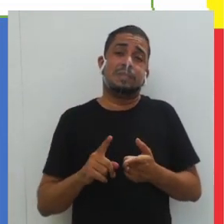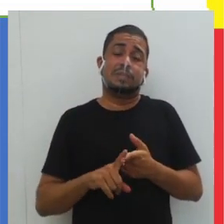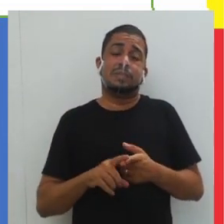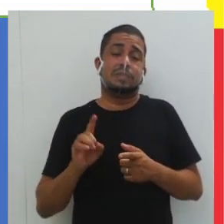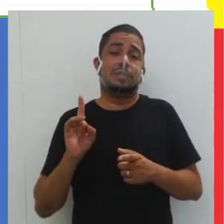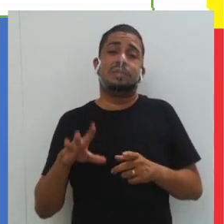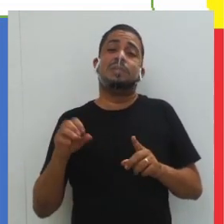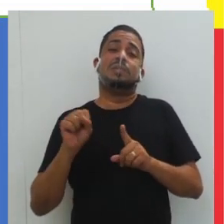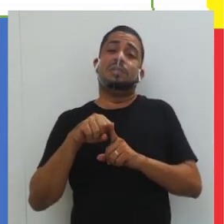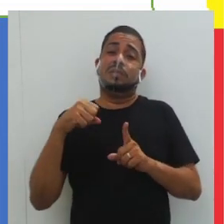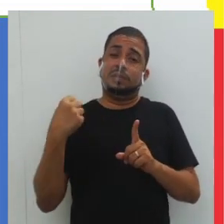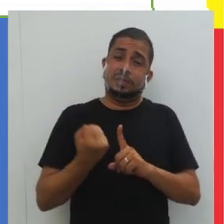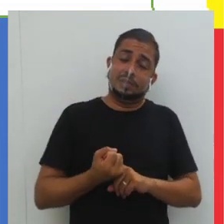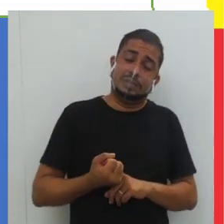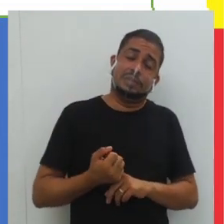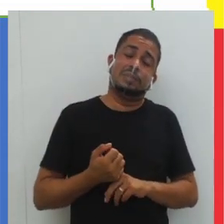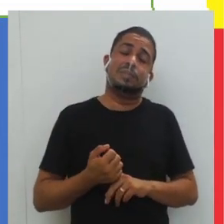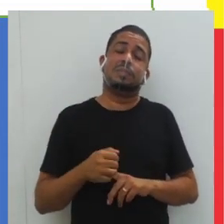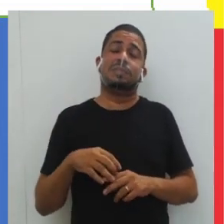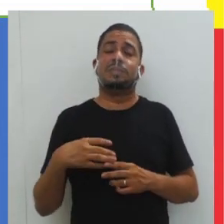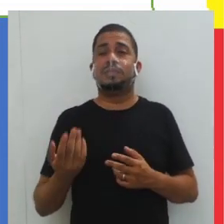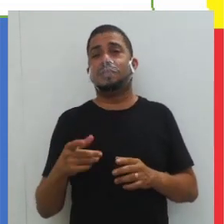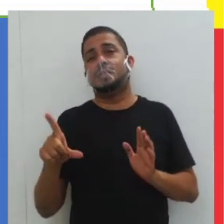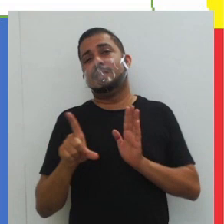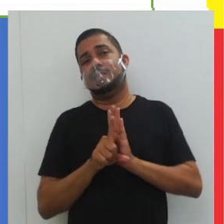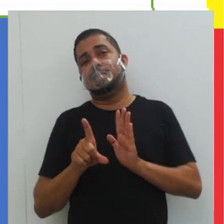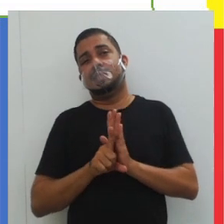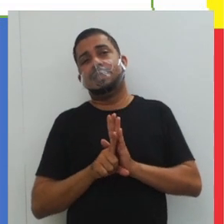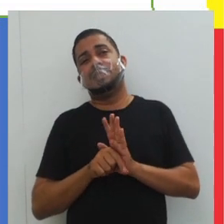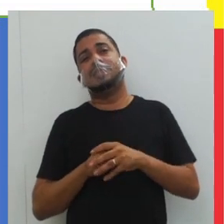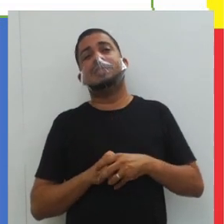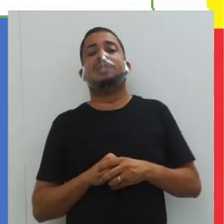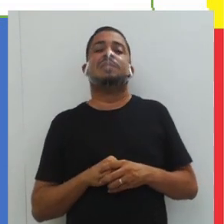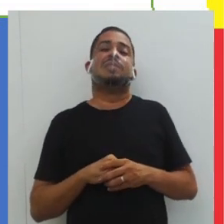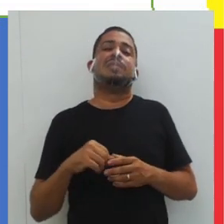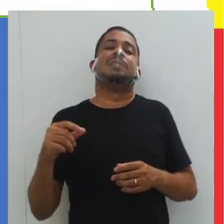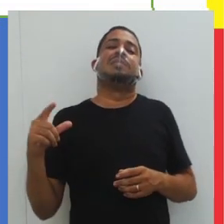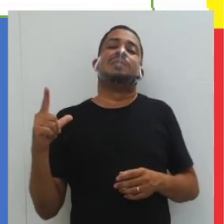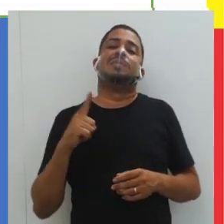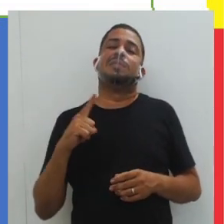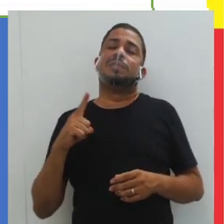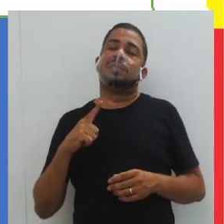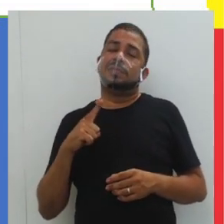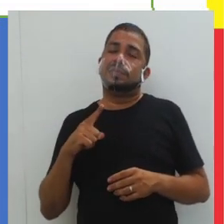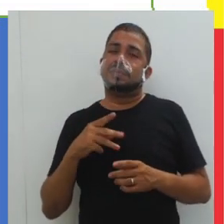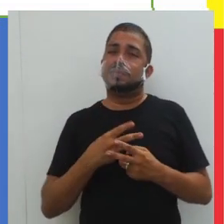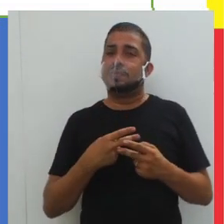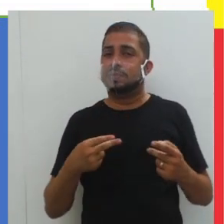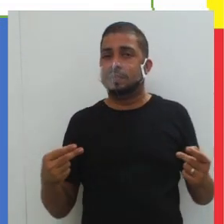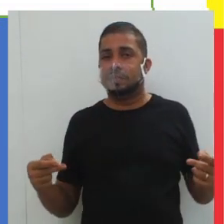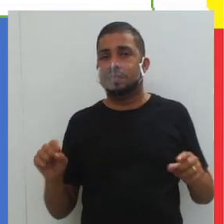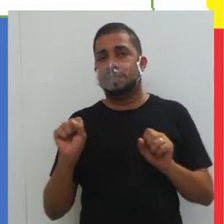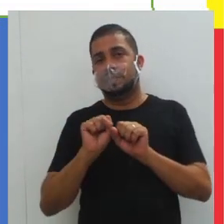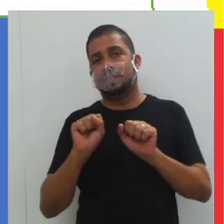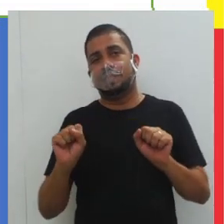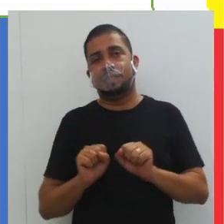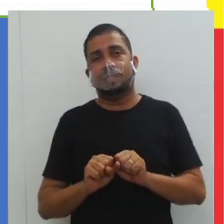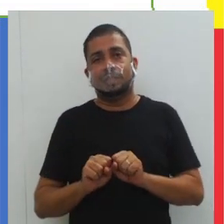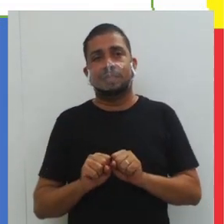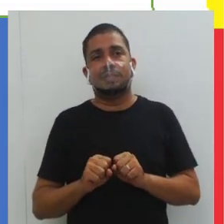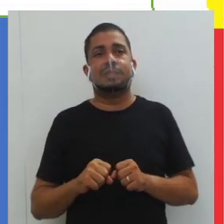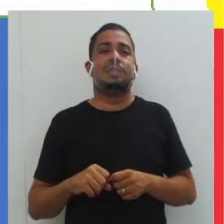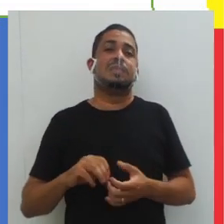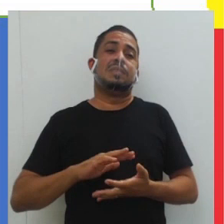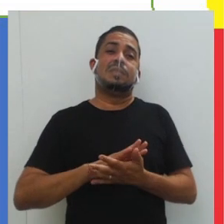própria questão social. Então, vejam só. A lei vem como medida, o quê? Reparativa para as consequências de um sistema